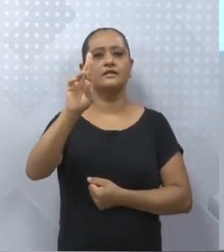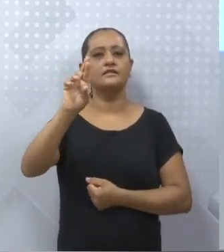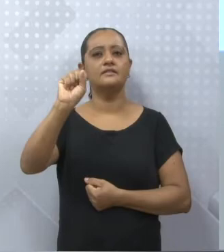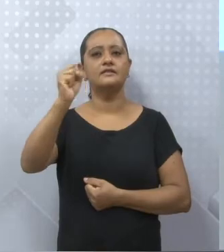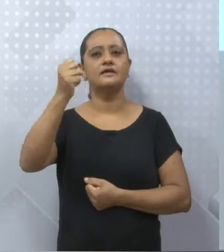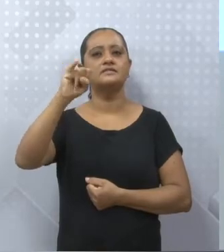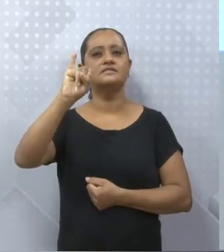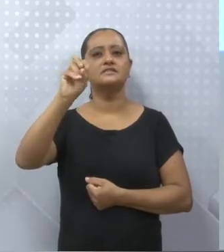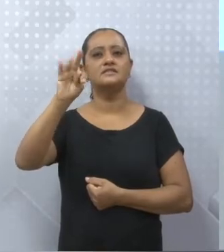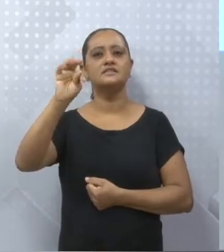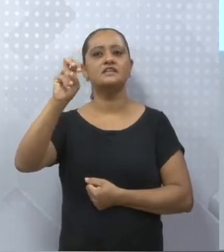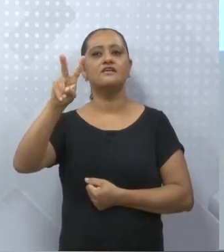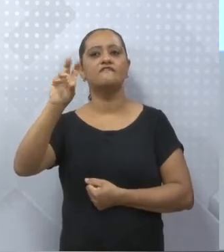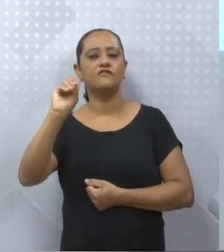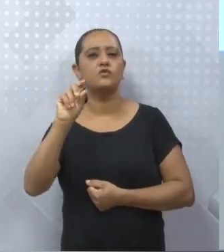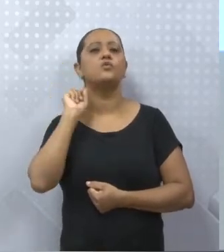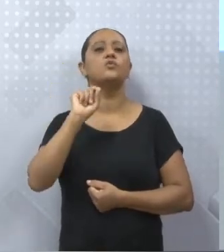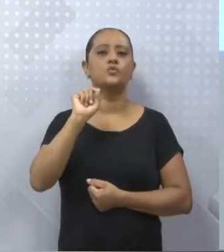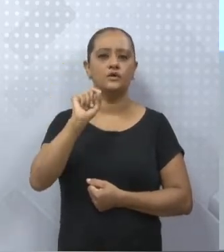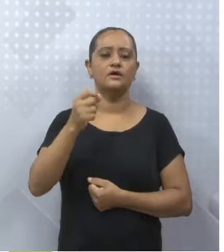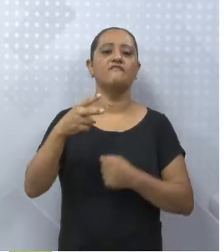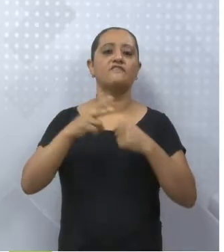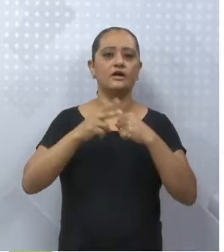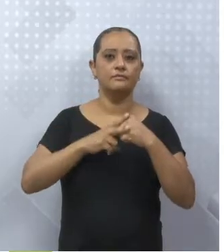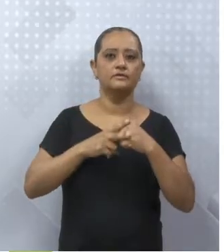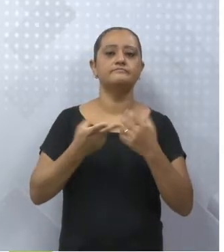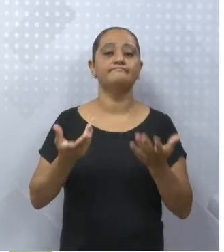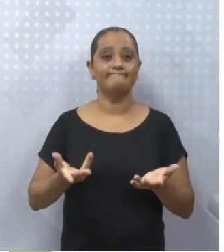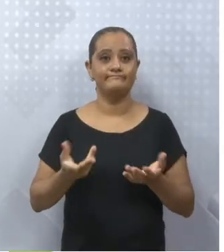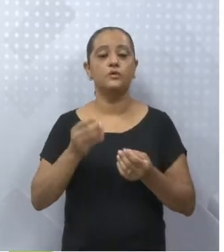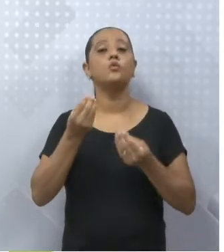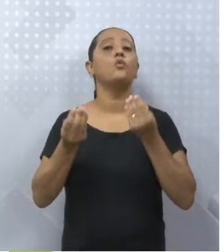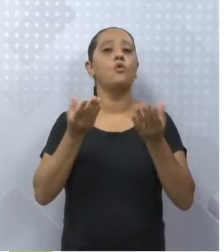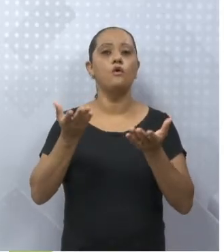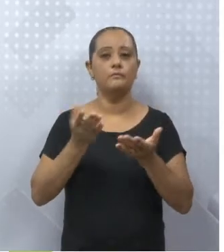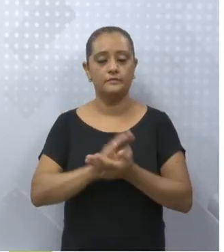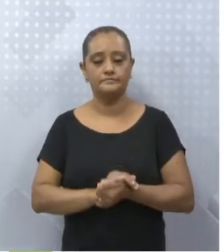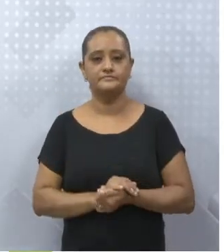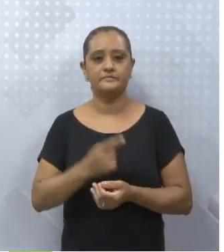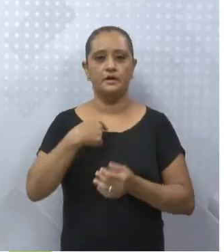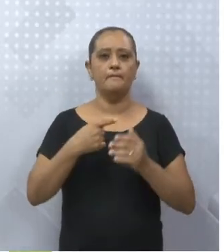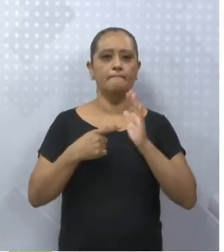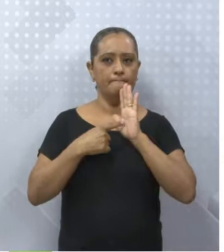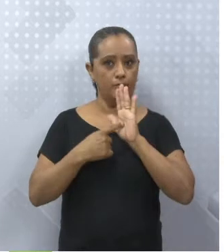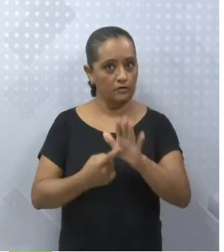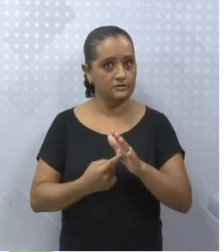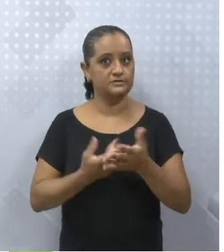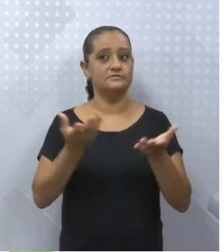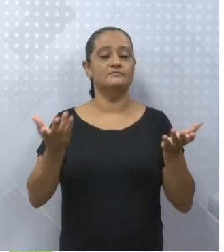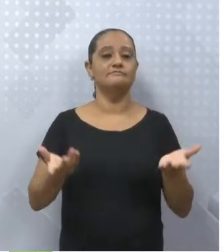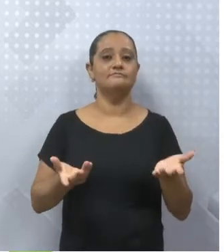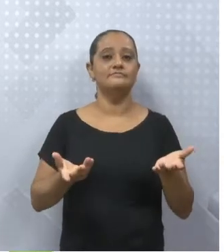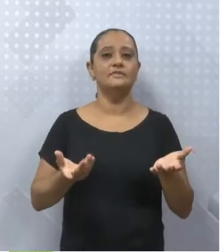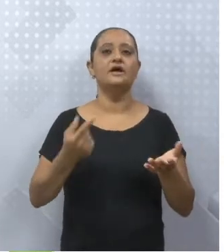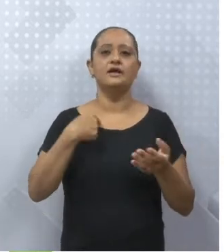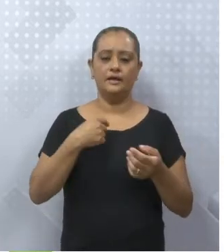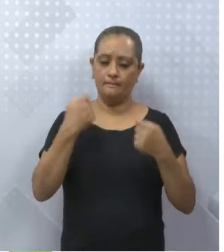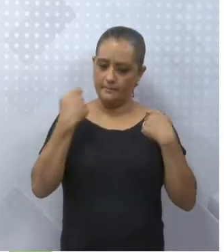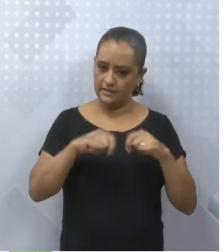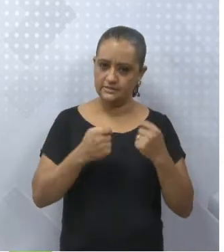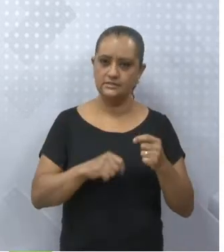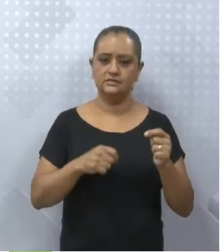é aquele que não precisa. E os verbos transitivos? Verbos transitivos são aqueles que exigirão complemento,